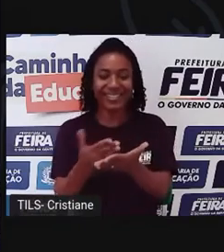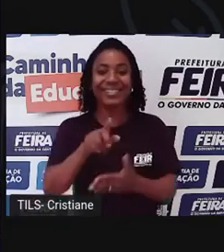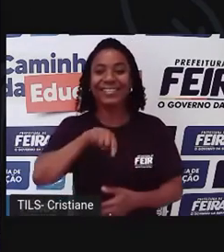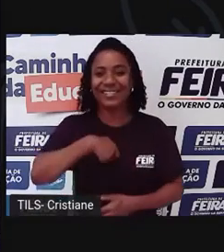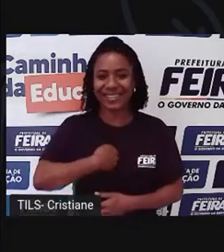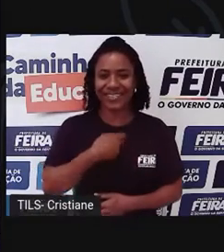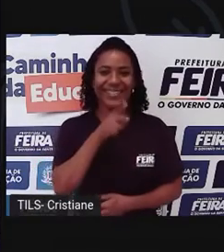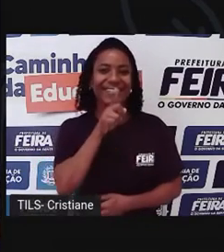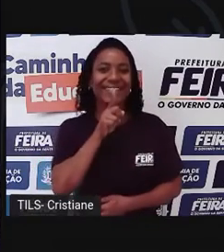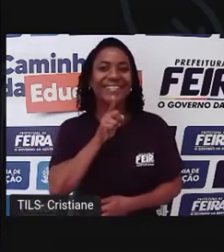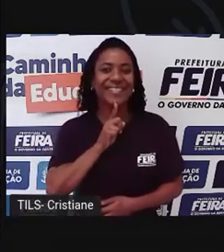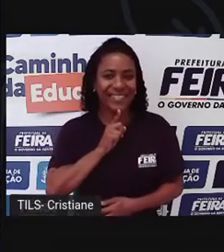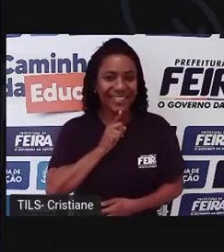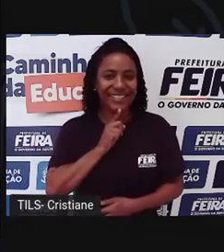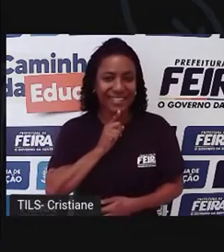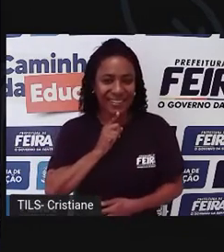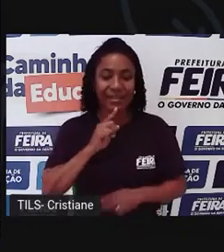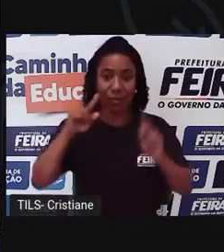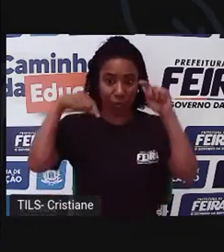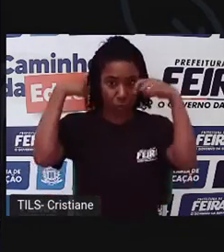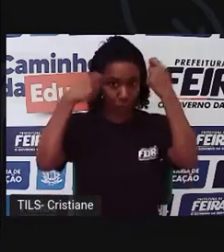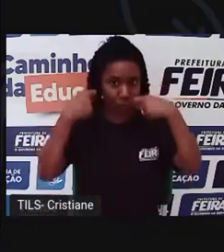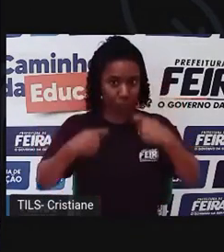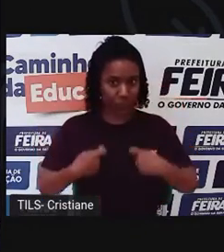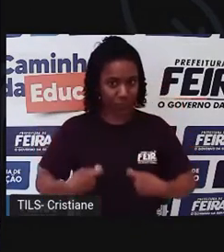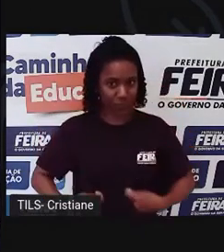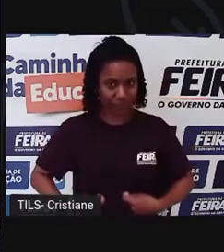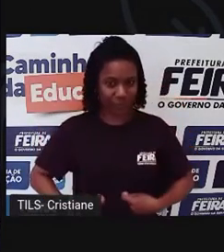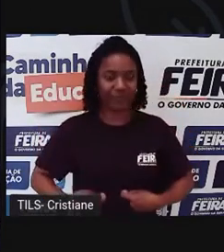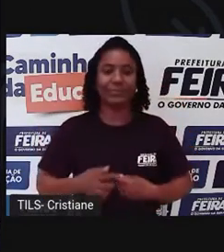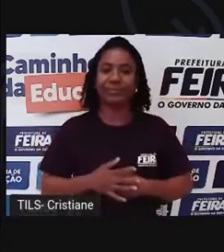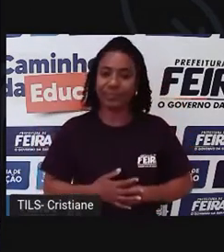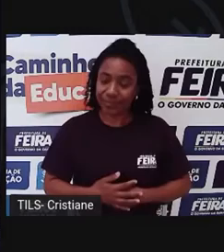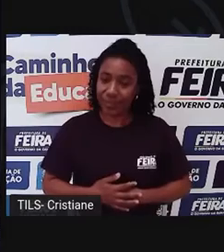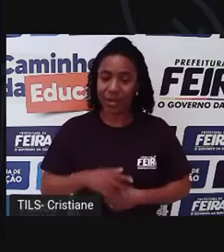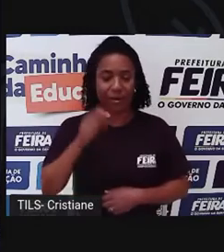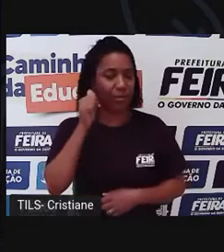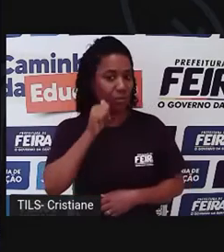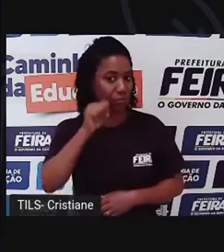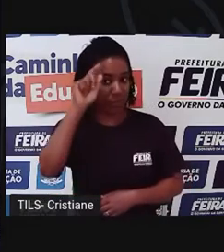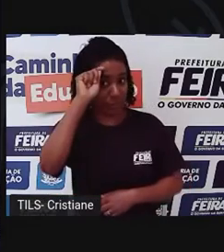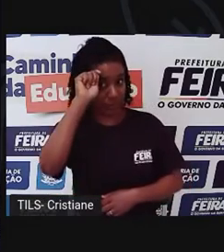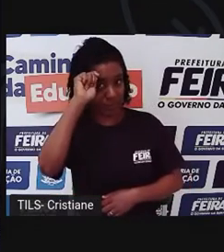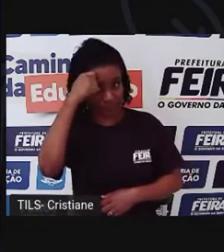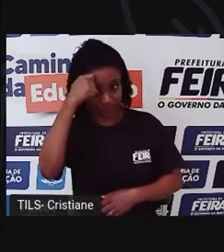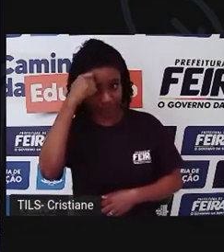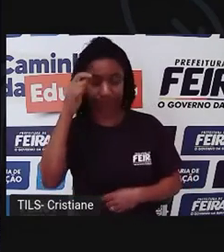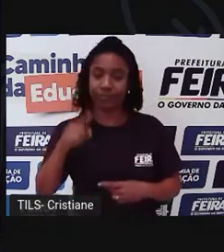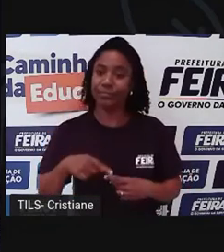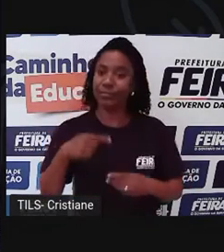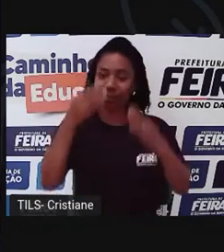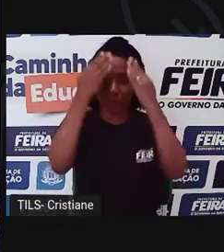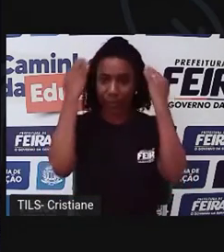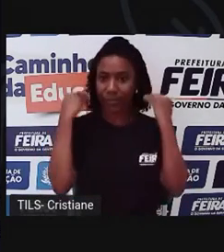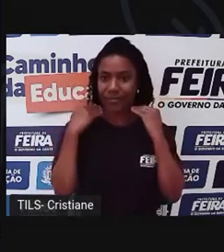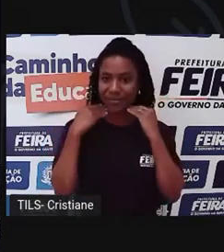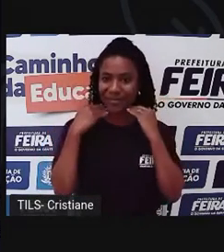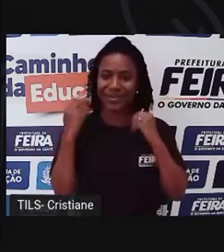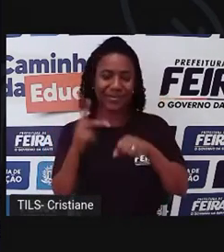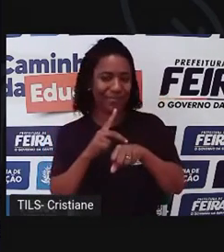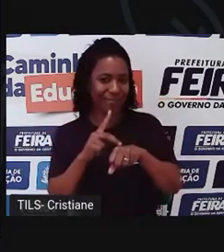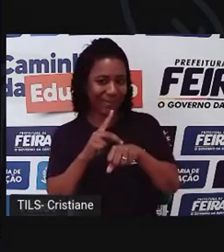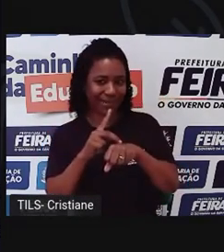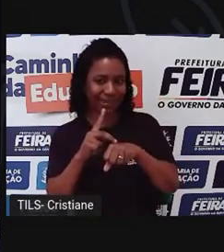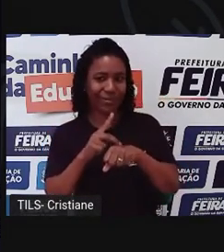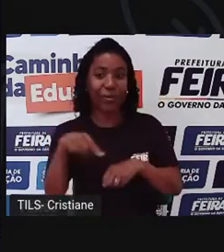e eu vou me autodescrever agora. Eu sou negra, sou a mulher negra, dos cabelos negros, eu uso